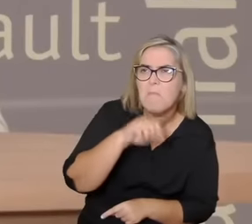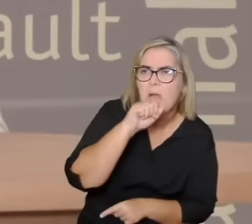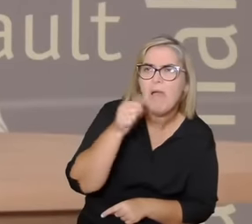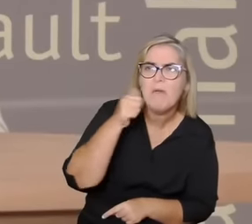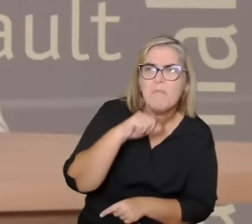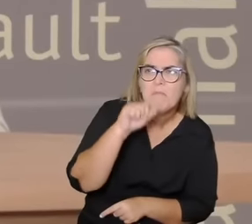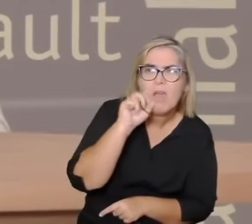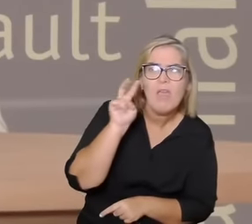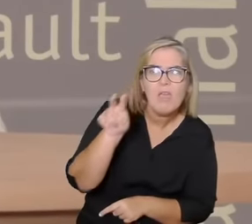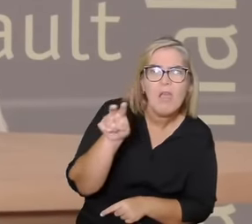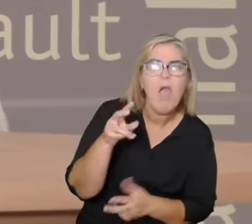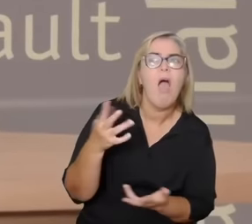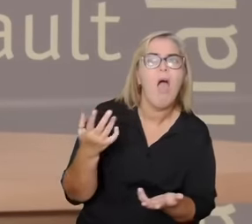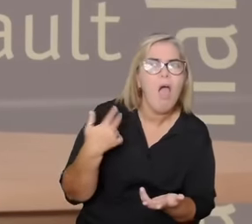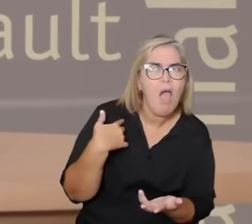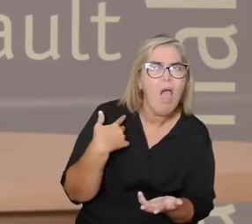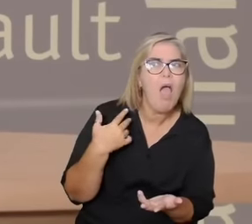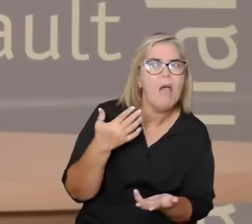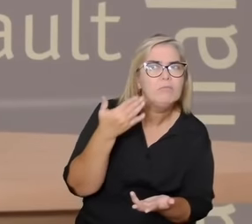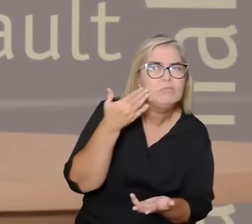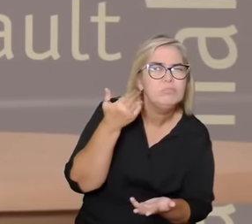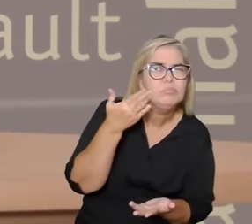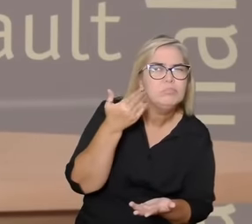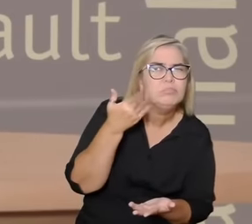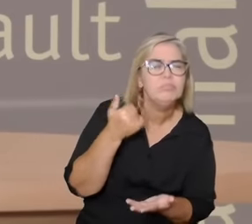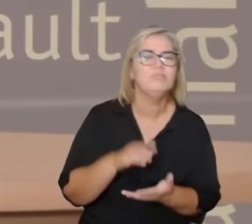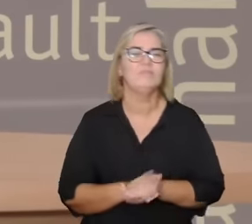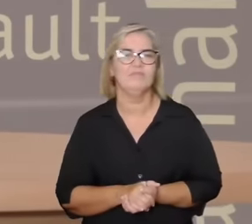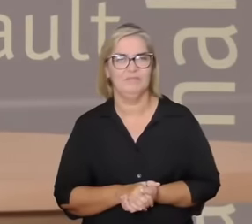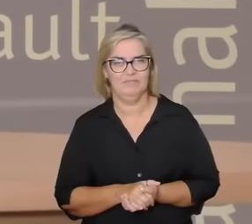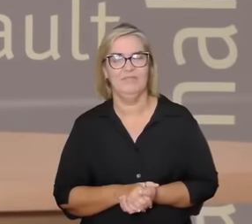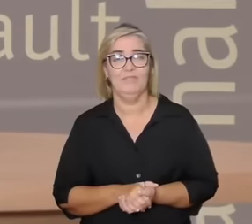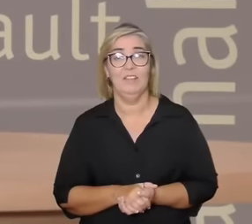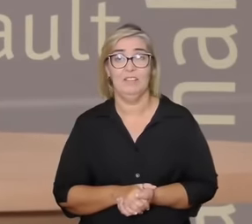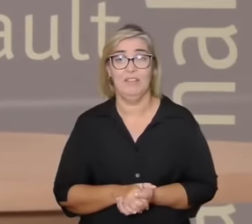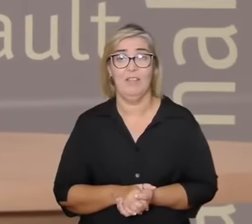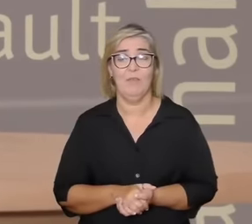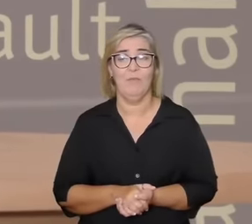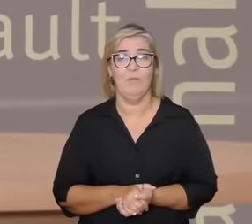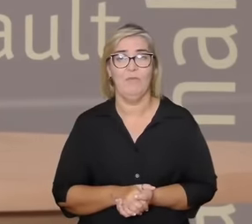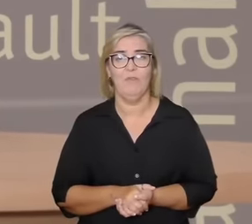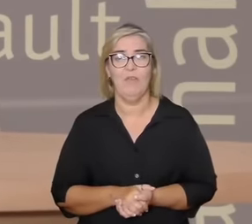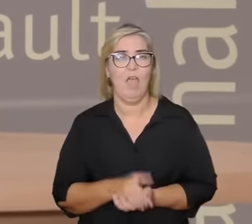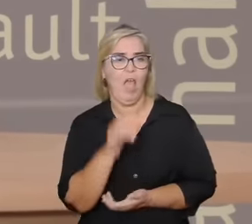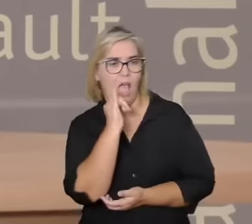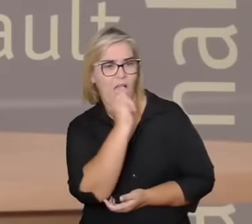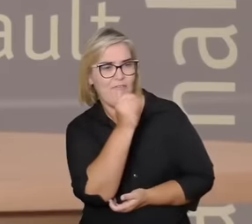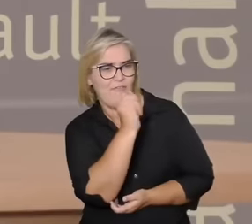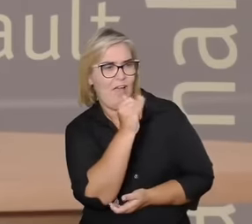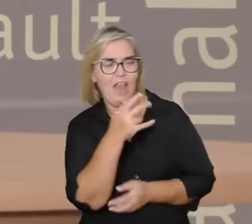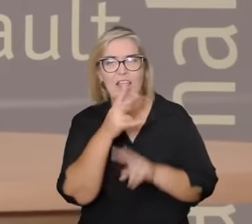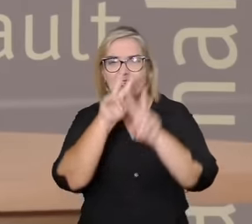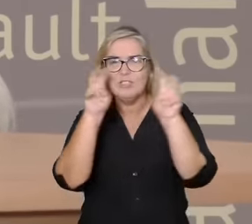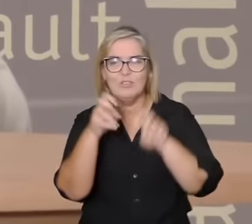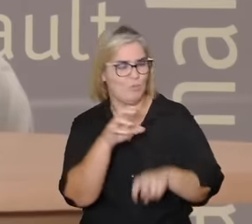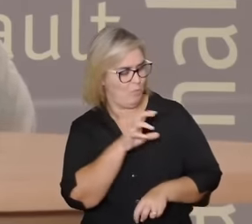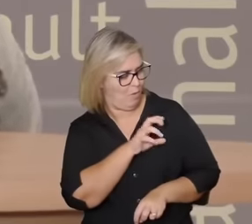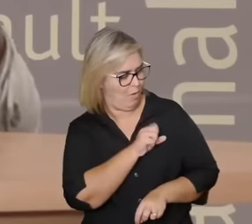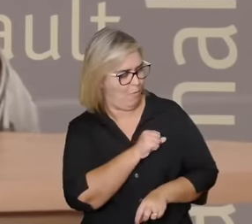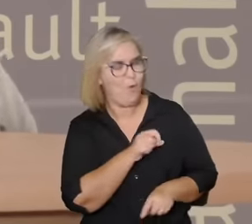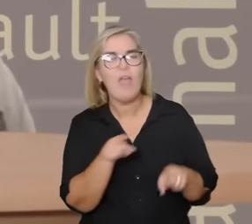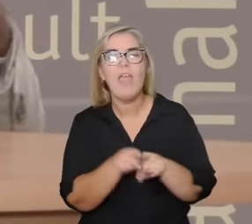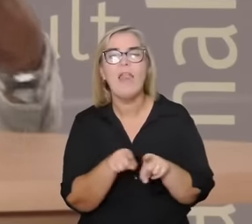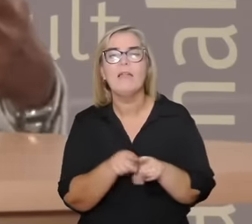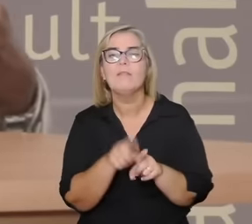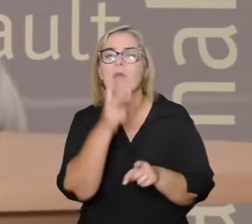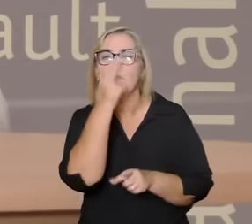faz então a narrativa sobre o amor ela vai também cristalizando vai